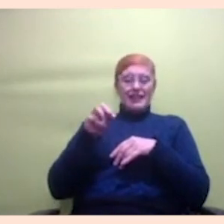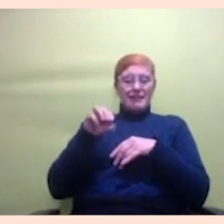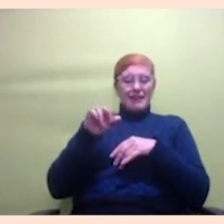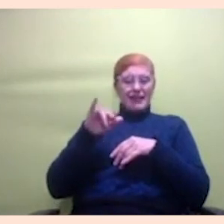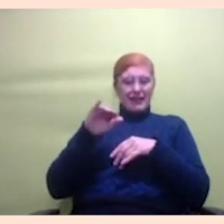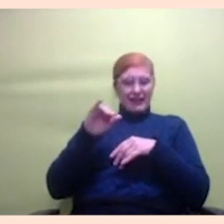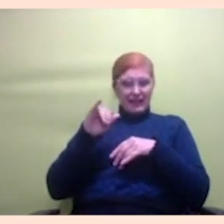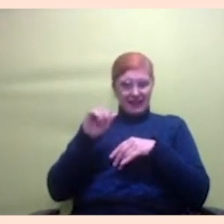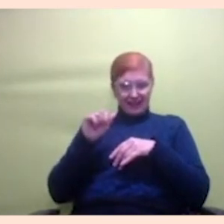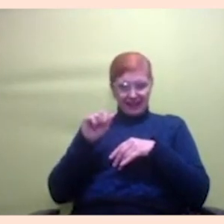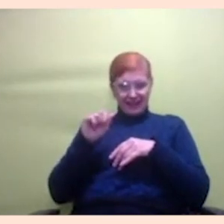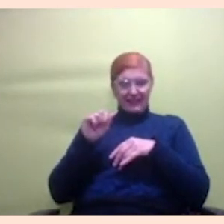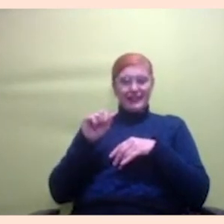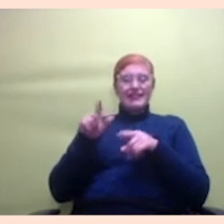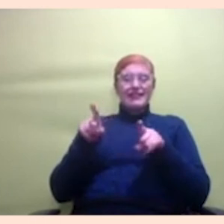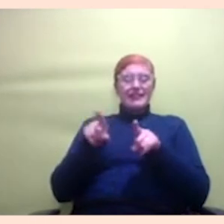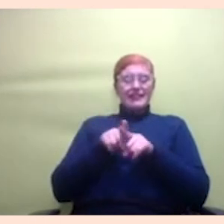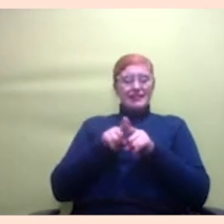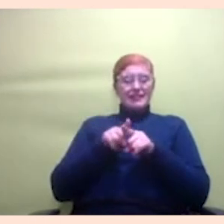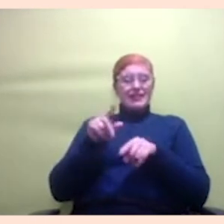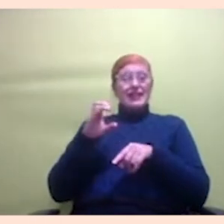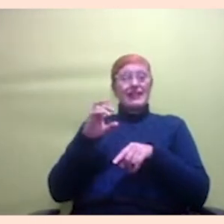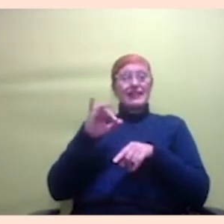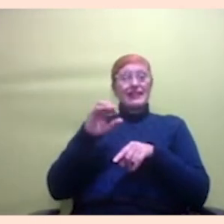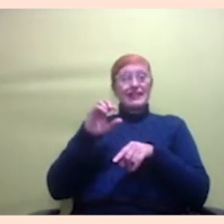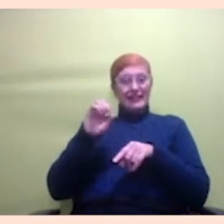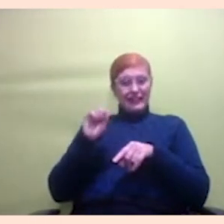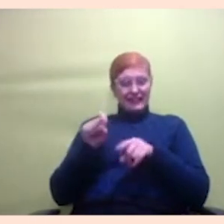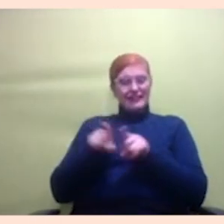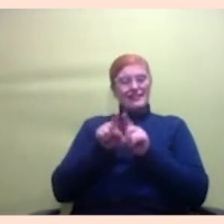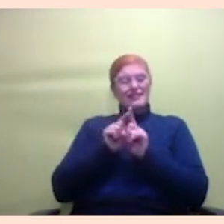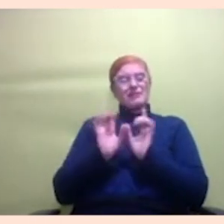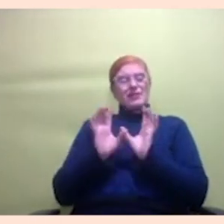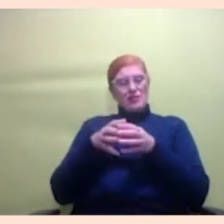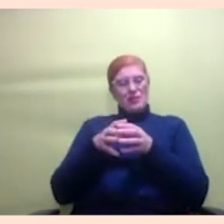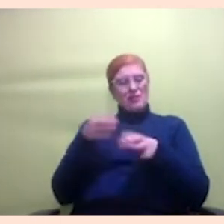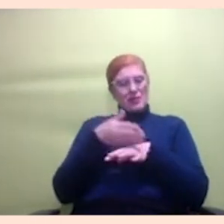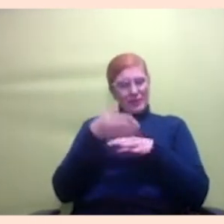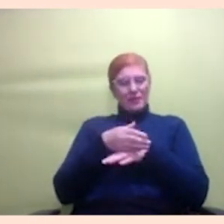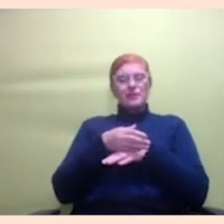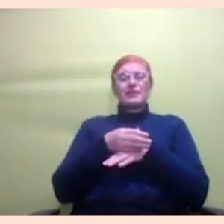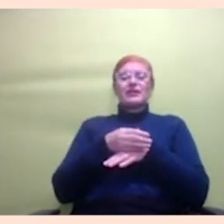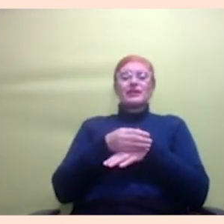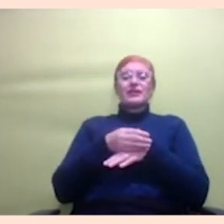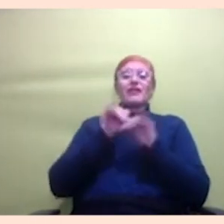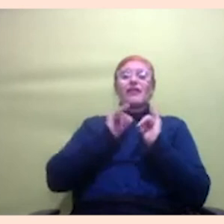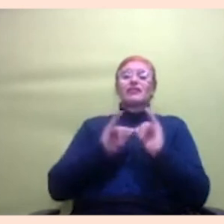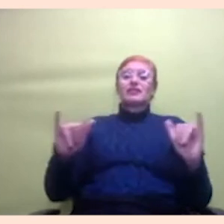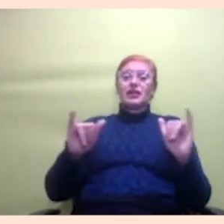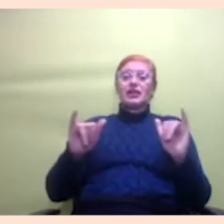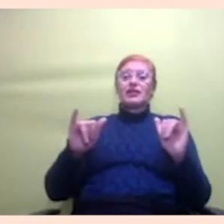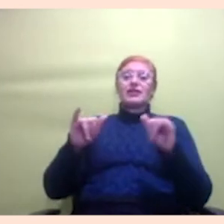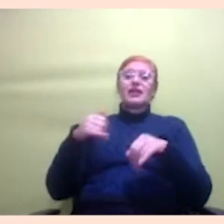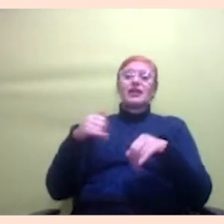e a Cris Kene que também está nessa equipe com a gente dizer que o próximo o próximo